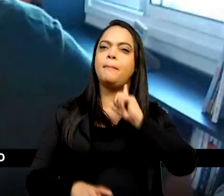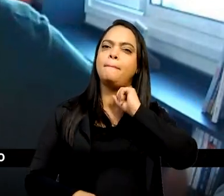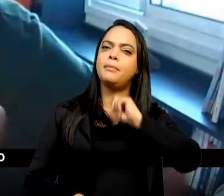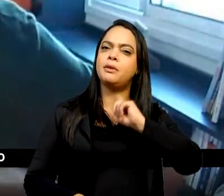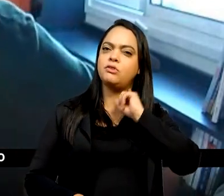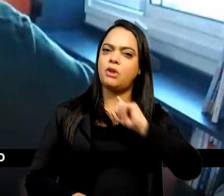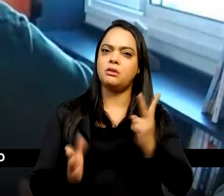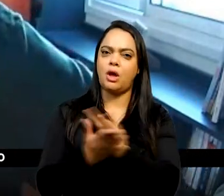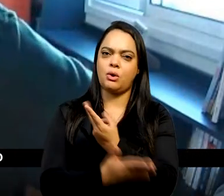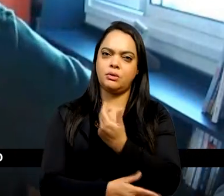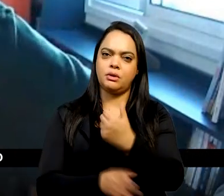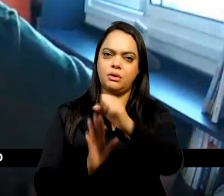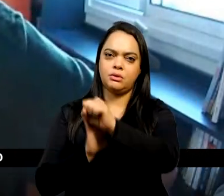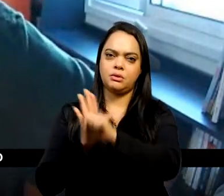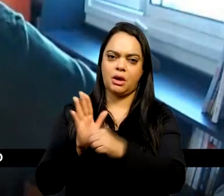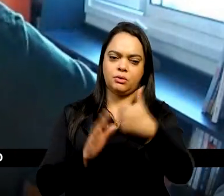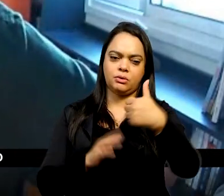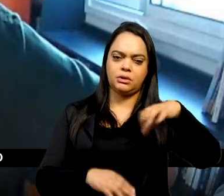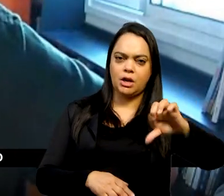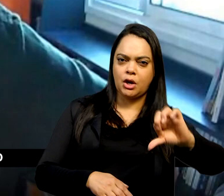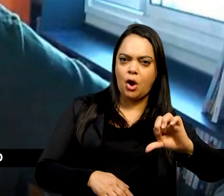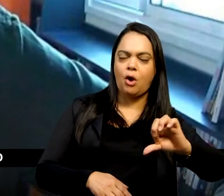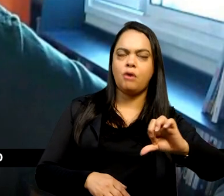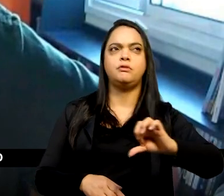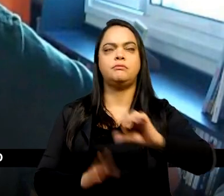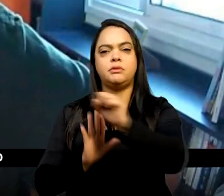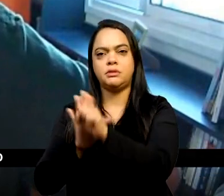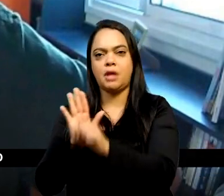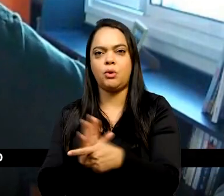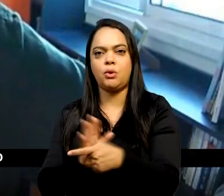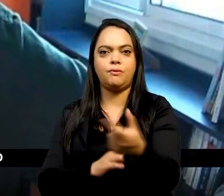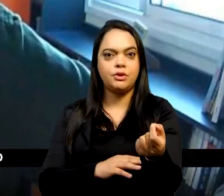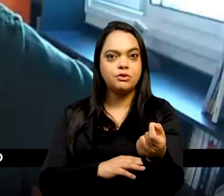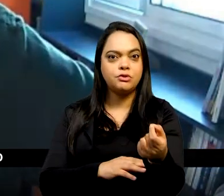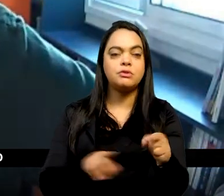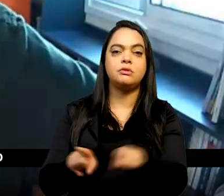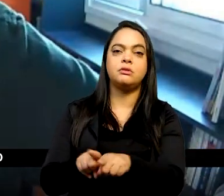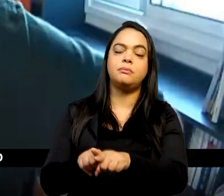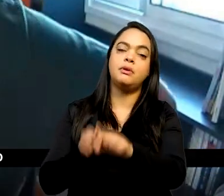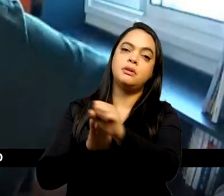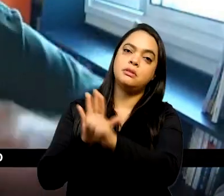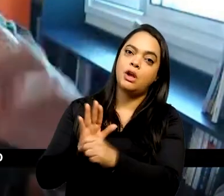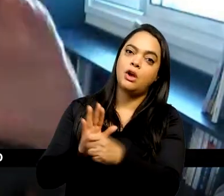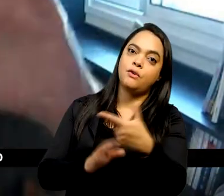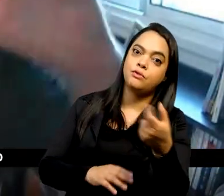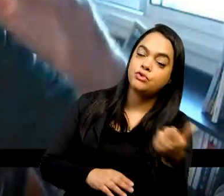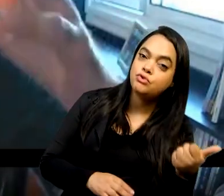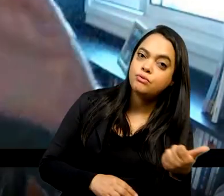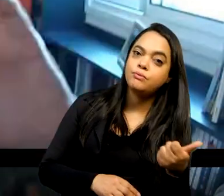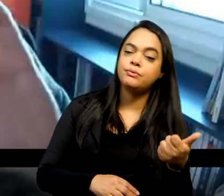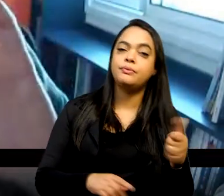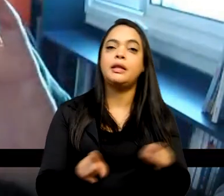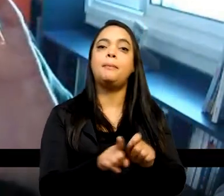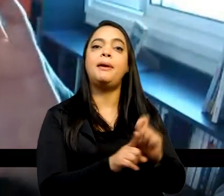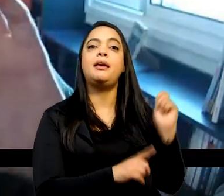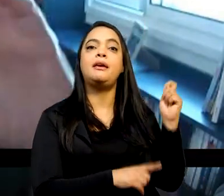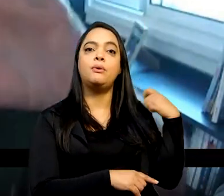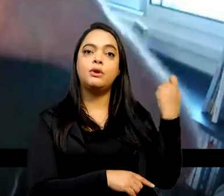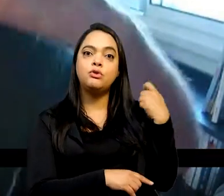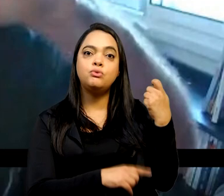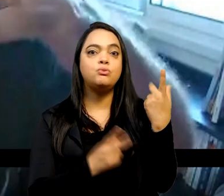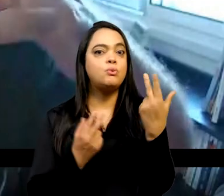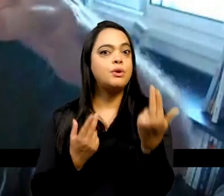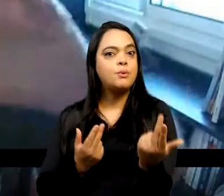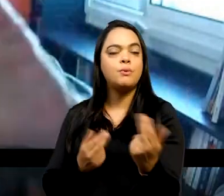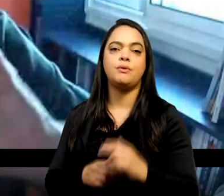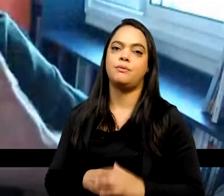século XIX, ela está lá no século XX, está hoje no século XXI. A historiografia sobre o Rio Grande do Sul, a mesma coisa. No entanto, os